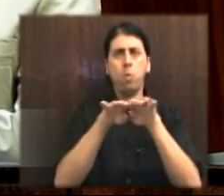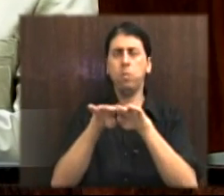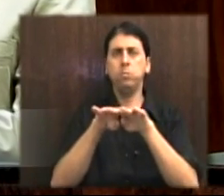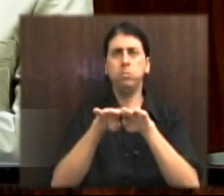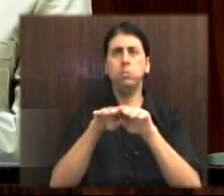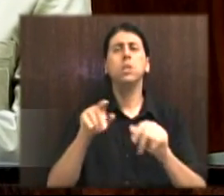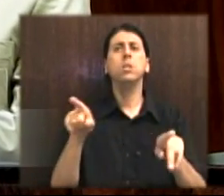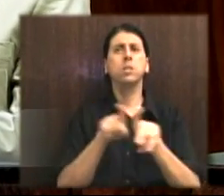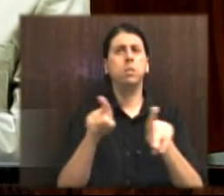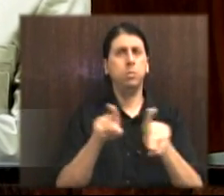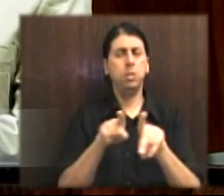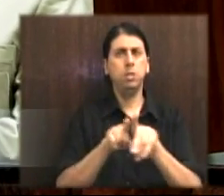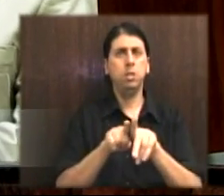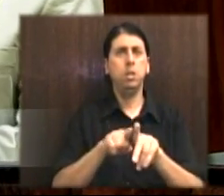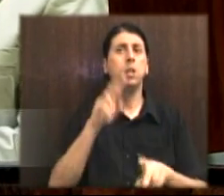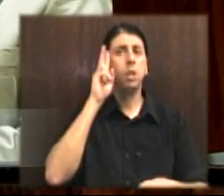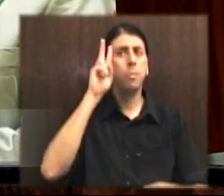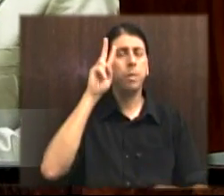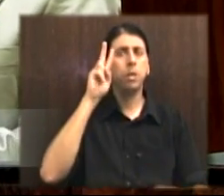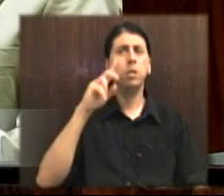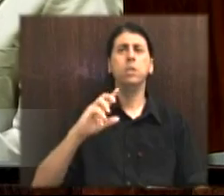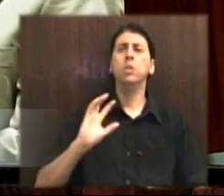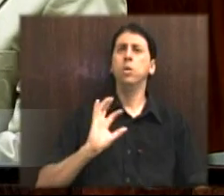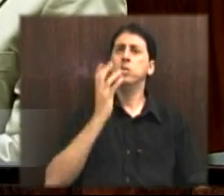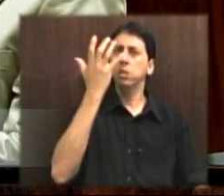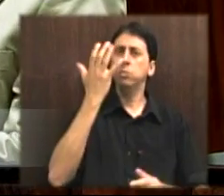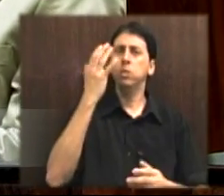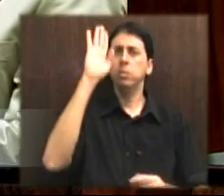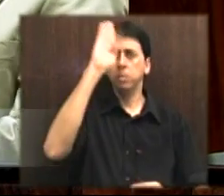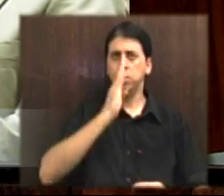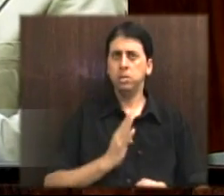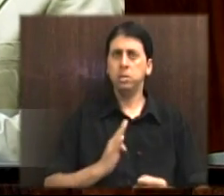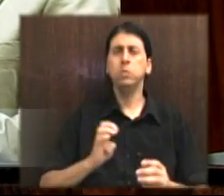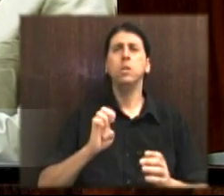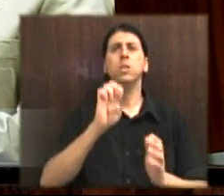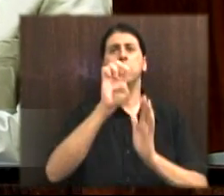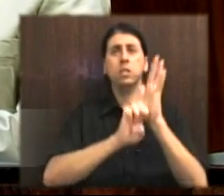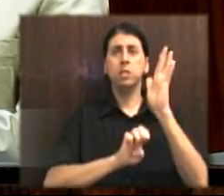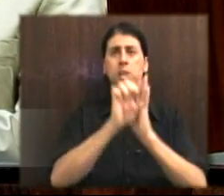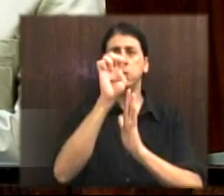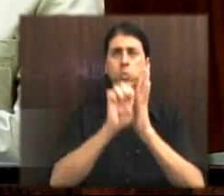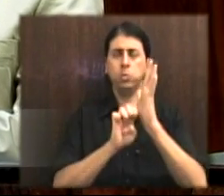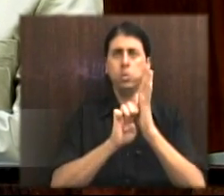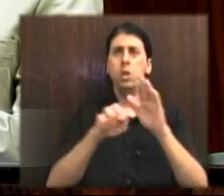que nós conquistamos no Brasil o Estatuto da Igualdade Racial,